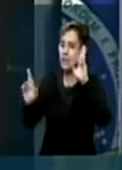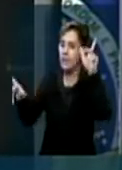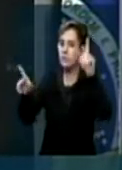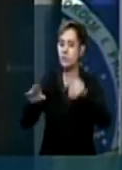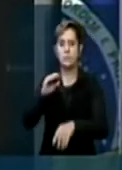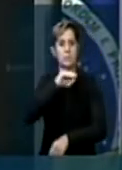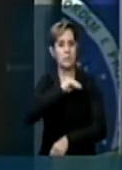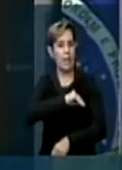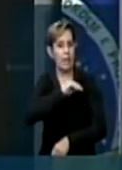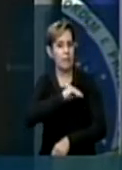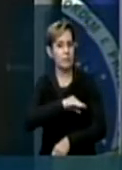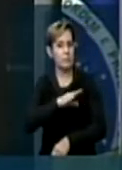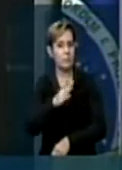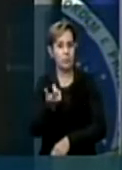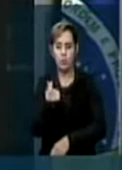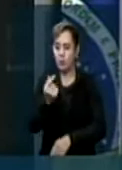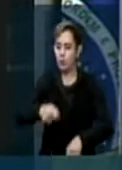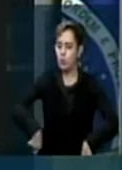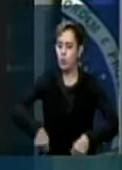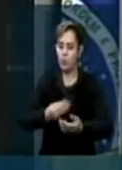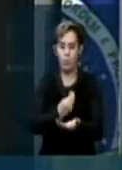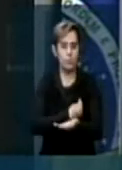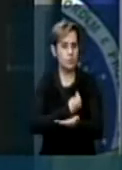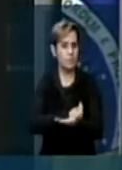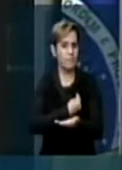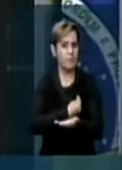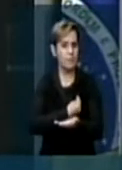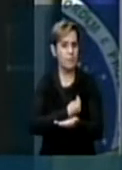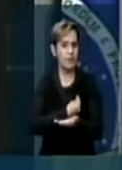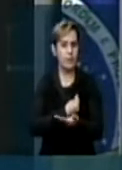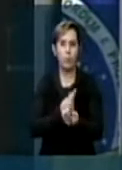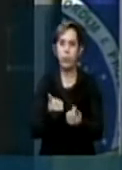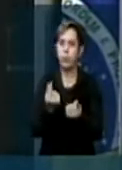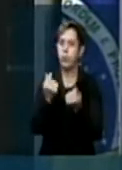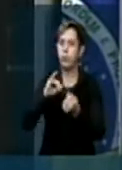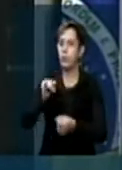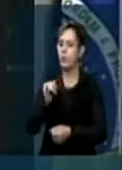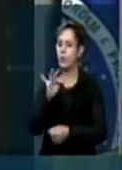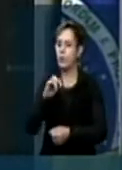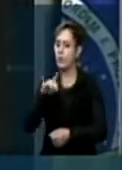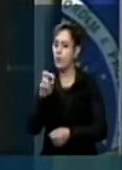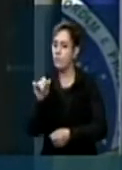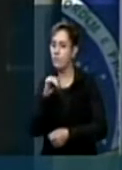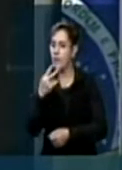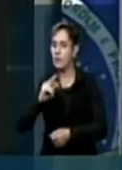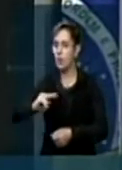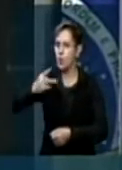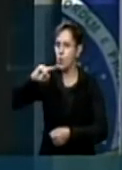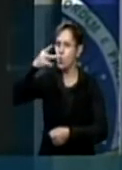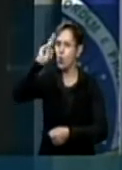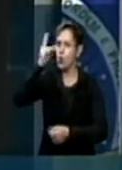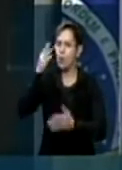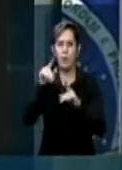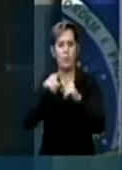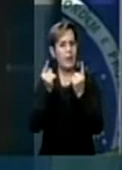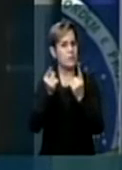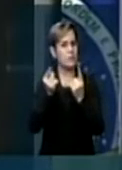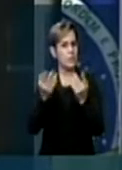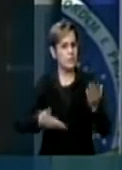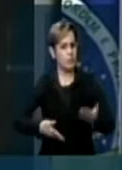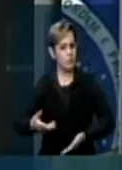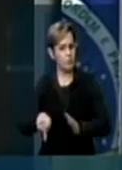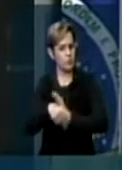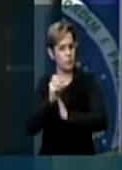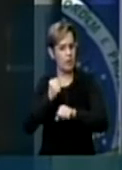salarial e o custo de vida, a inflação aumentou muito e nada para os nossos funcionários. Por isso eu daqui